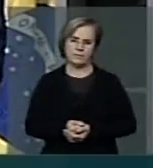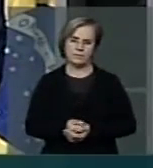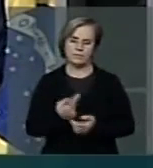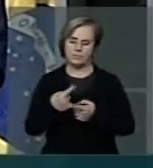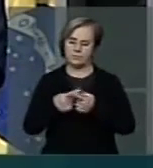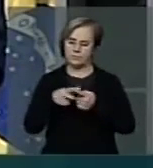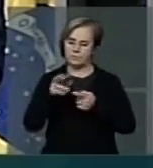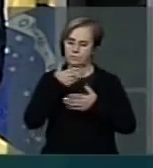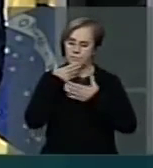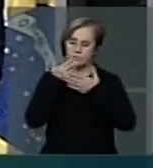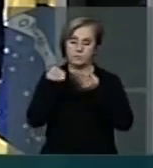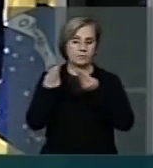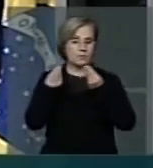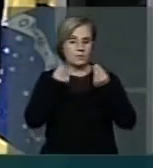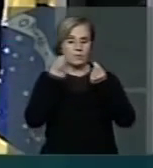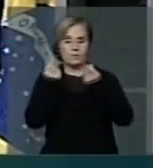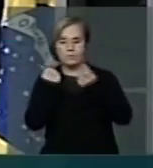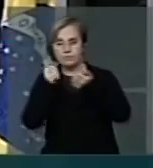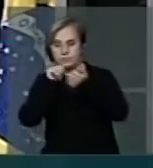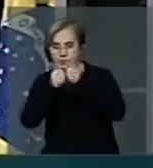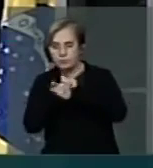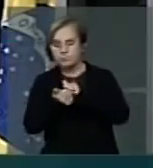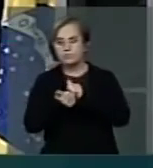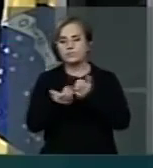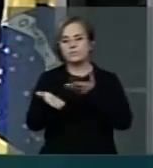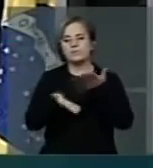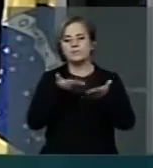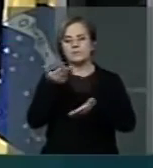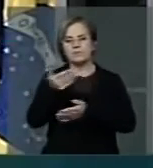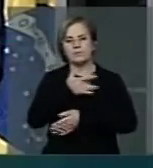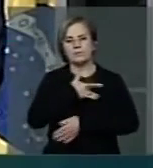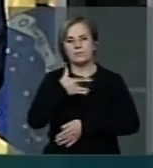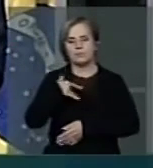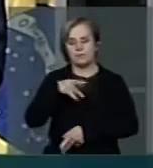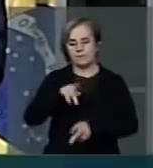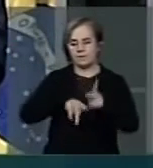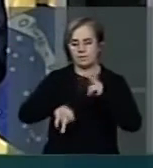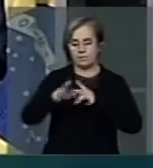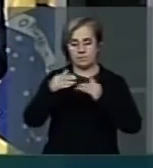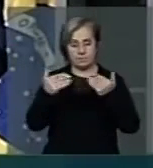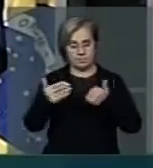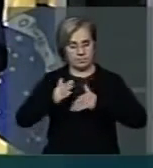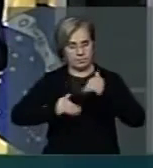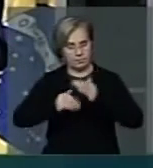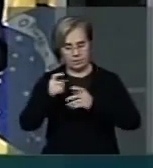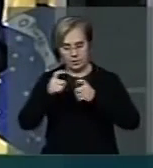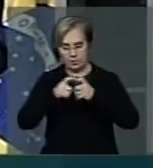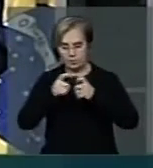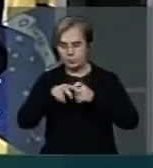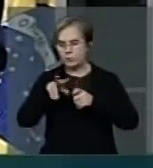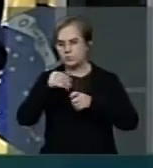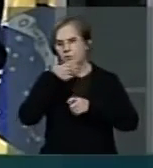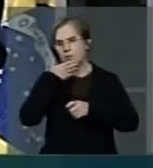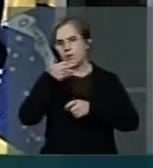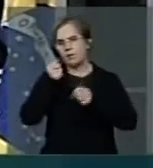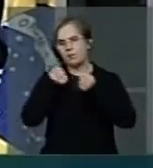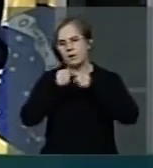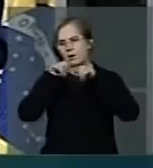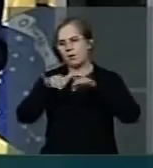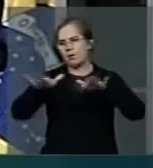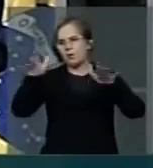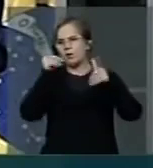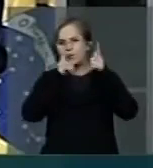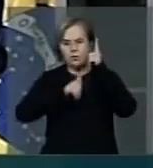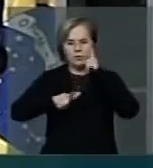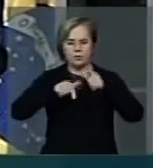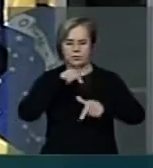da atenção à saúde da nossa população. Com essa carreira, os médicos estarão melhor distribuídos, com condições de trabalho,